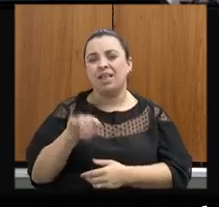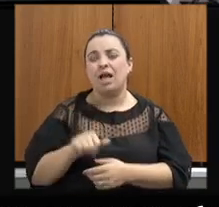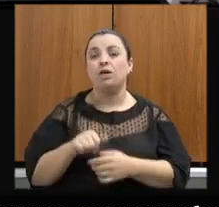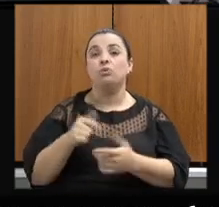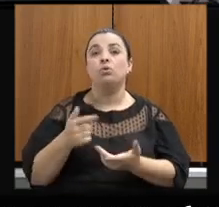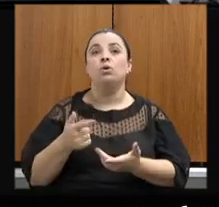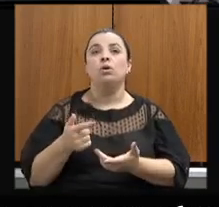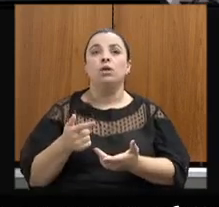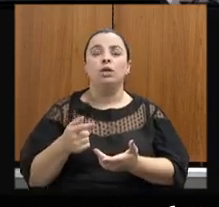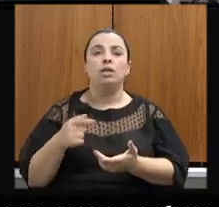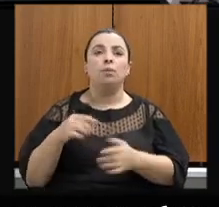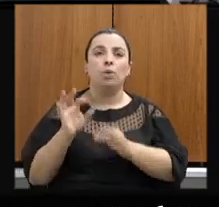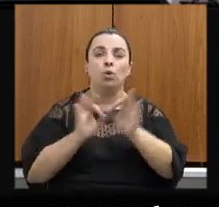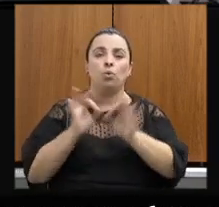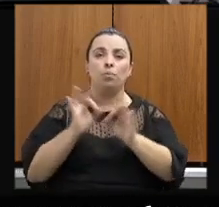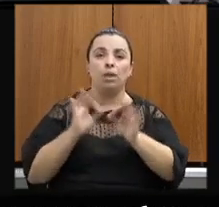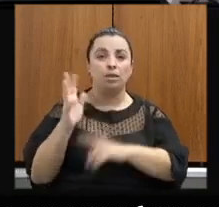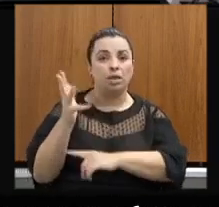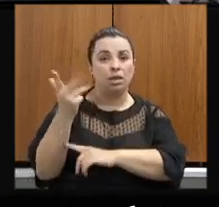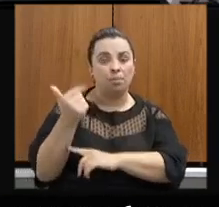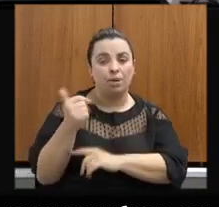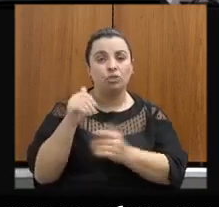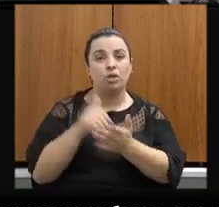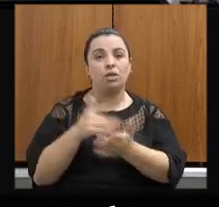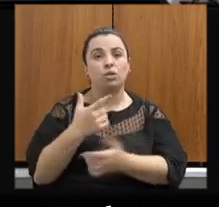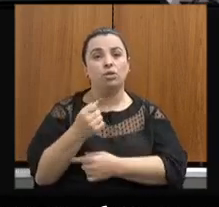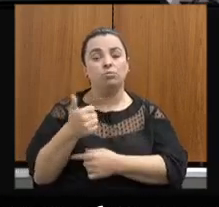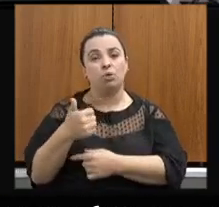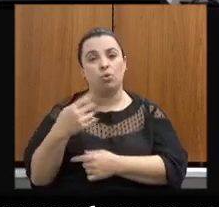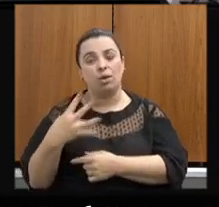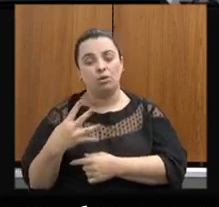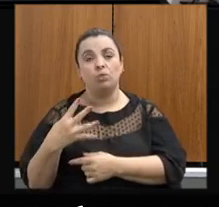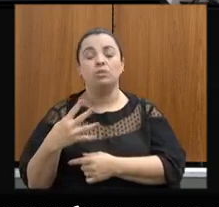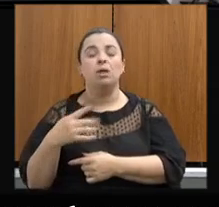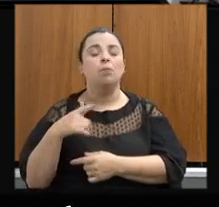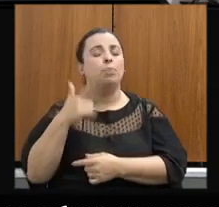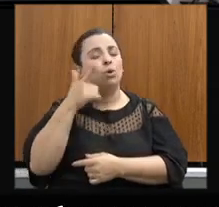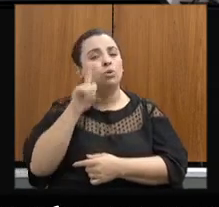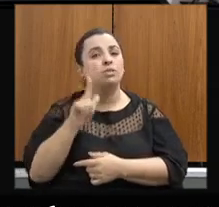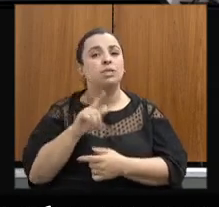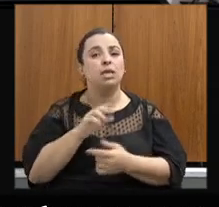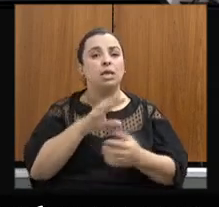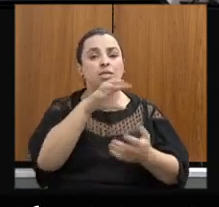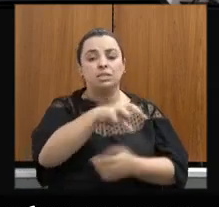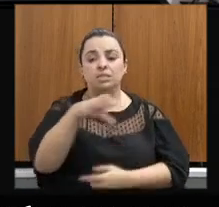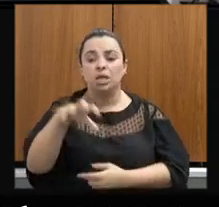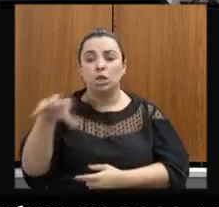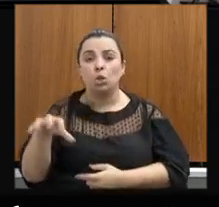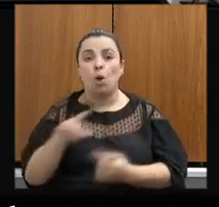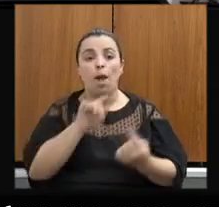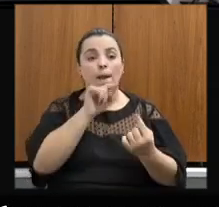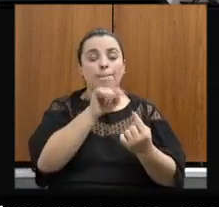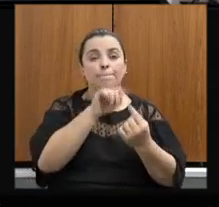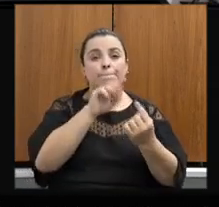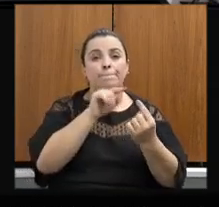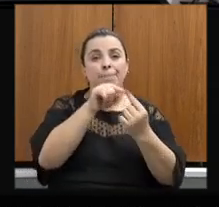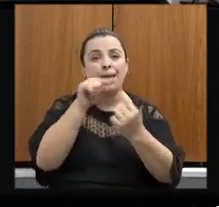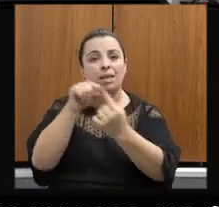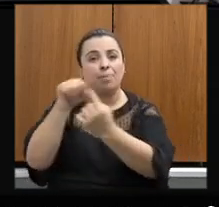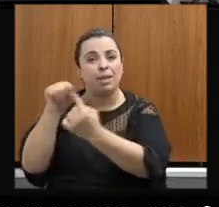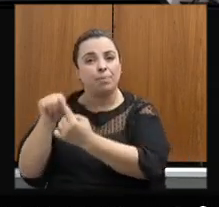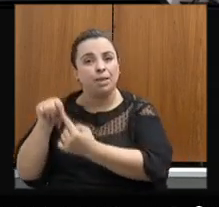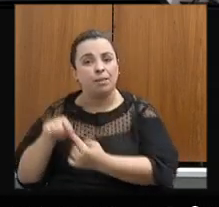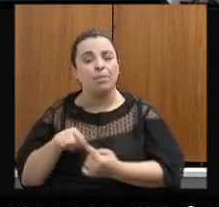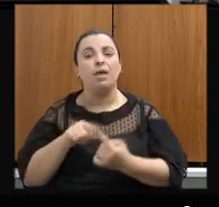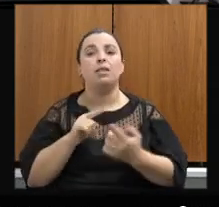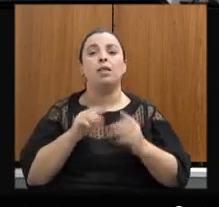2014, também sem execução, para que a gente possa definir metas setoriais de redução de emissão, mas também de aumento de